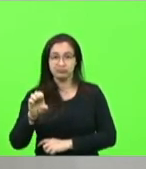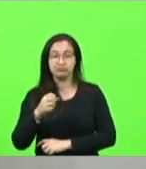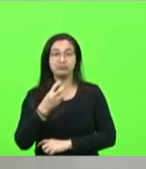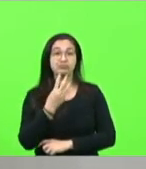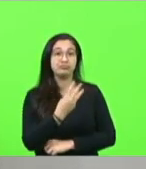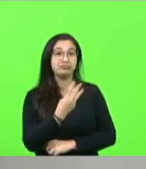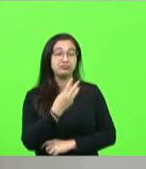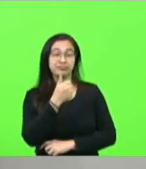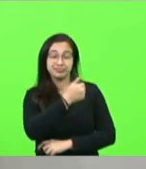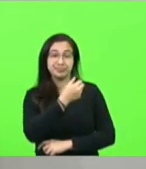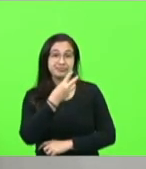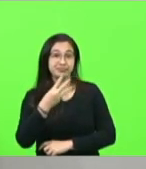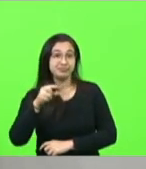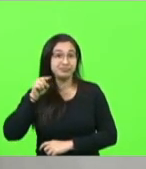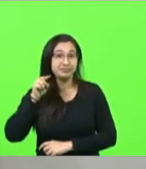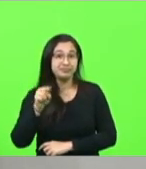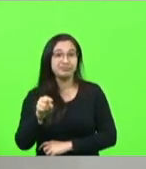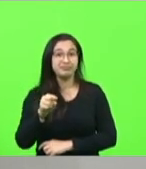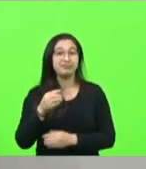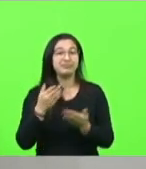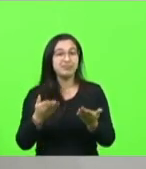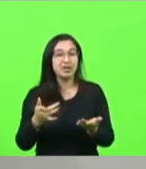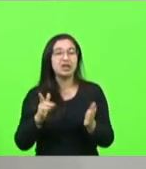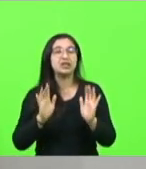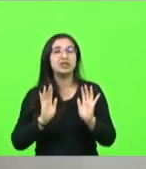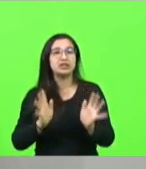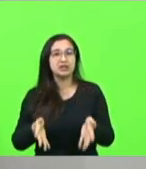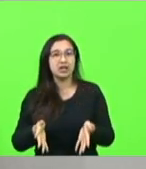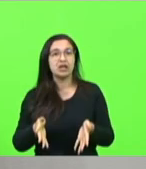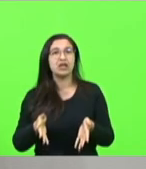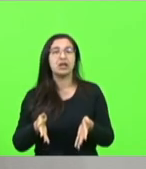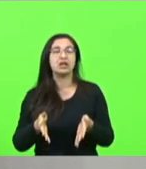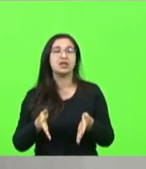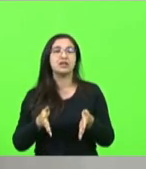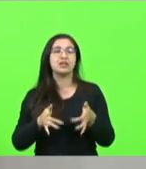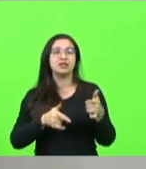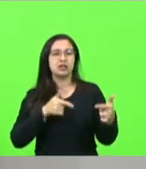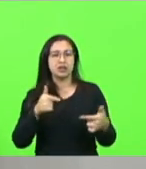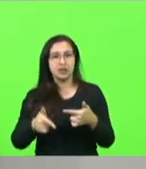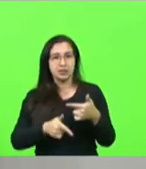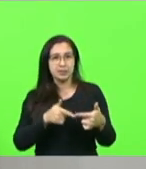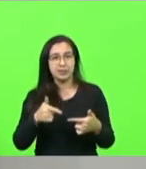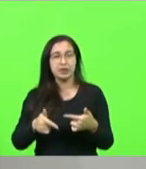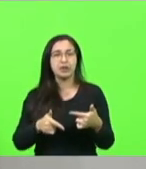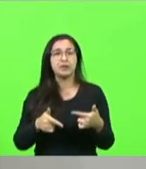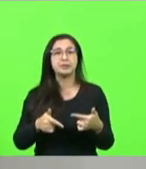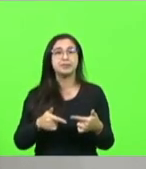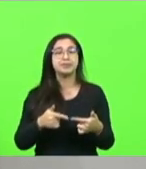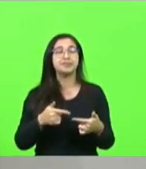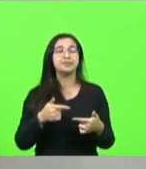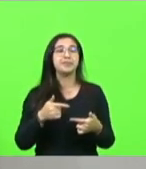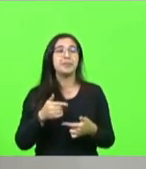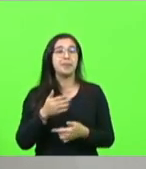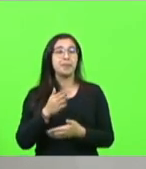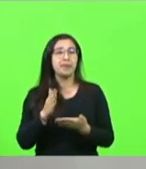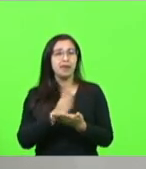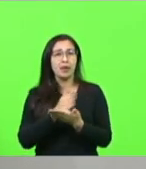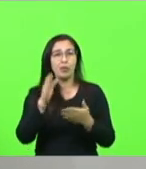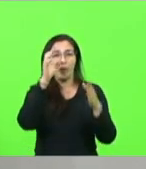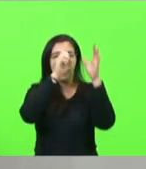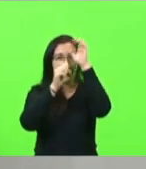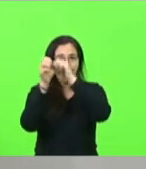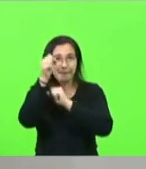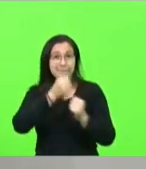em estágio e 6.300 aproximadamente como aprendizes nas